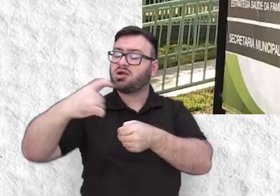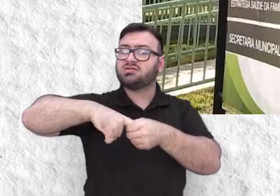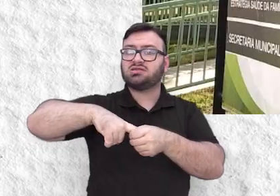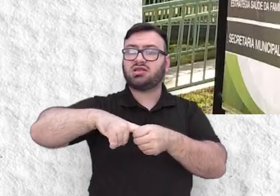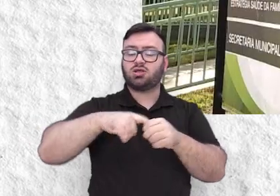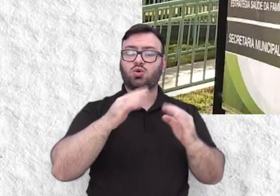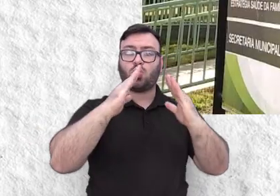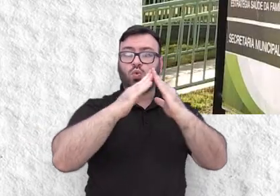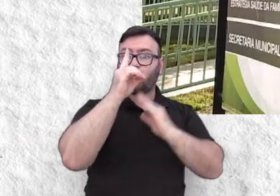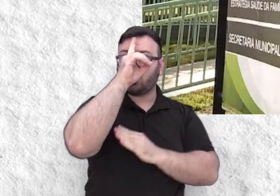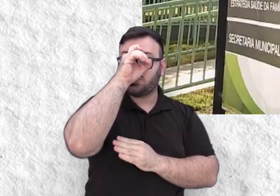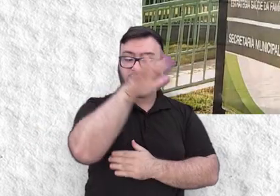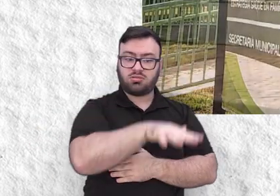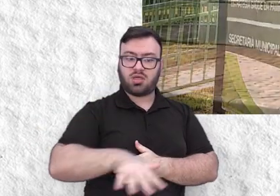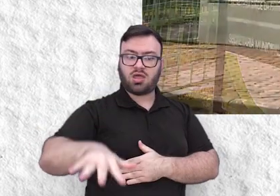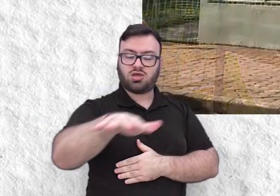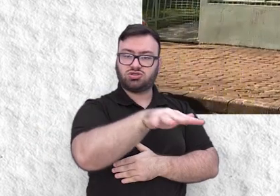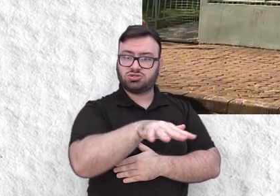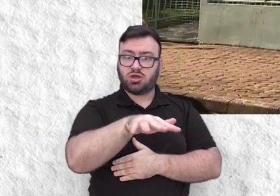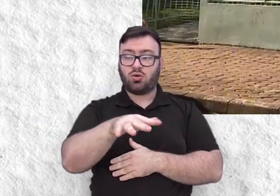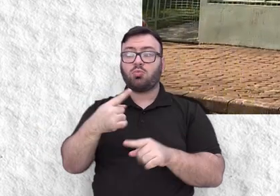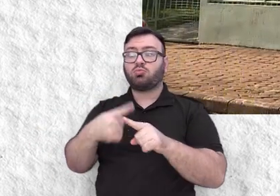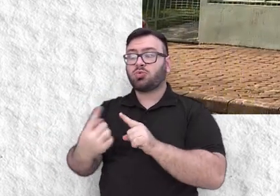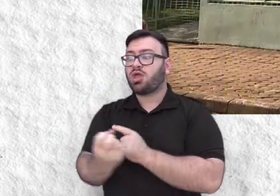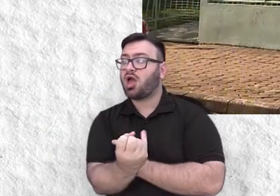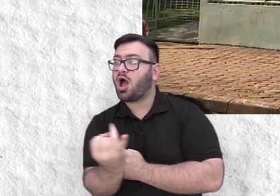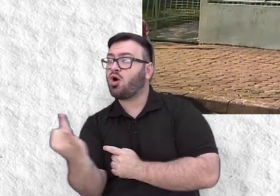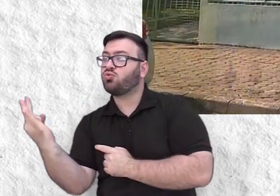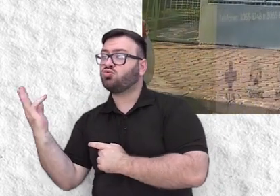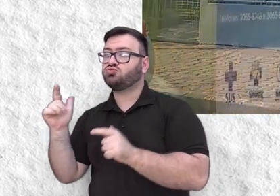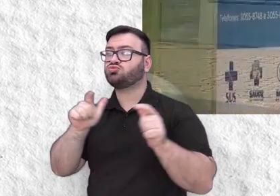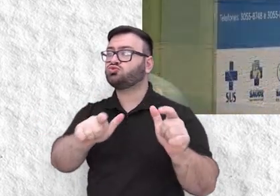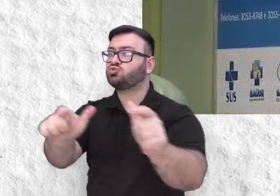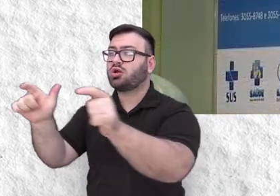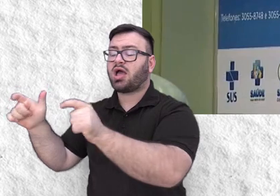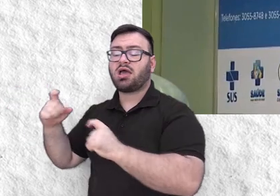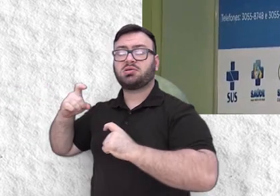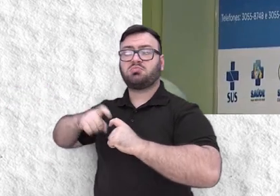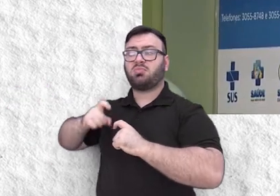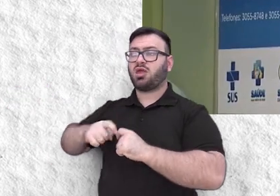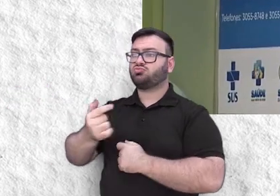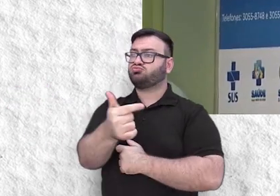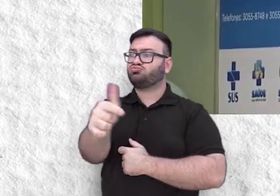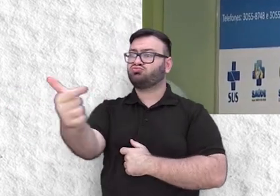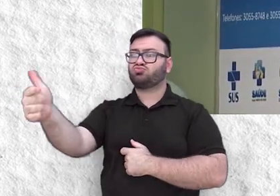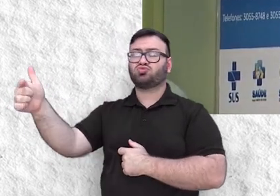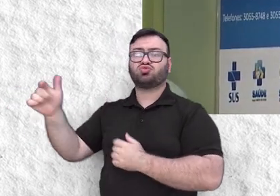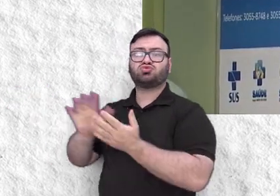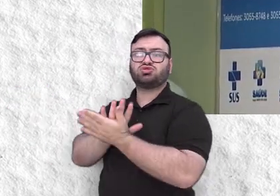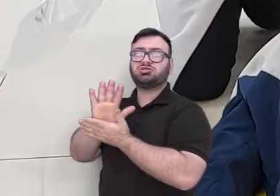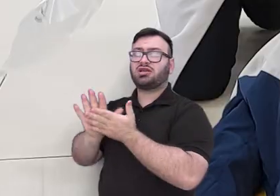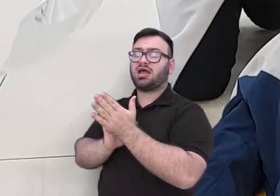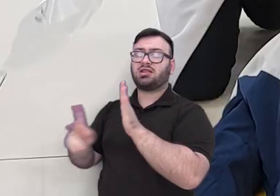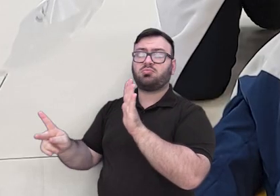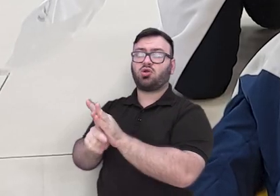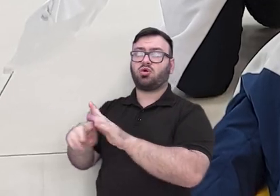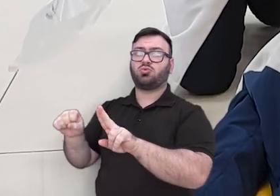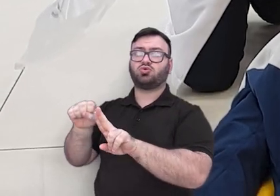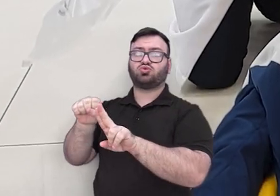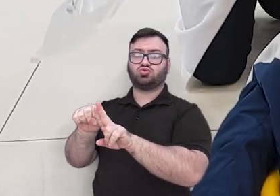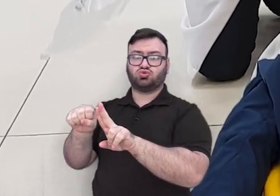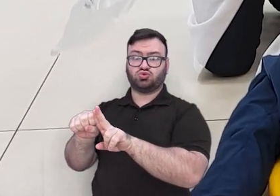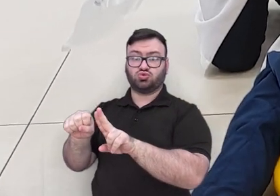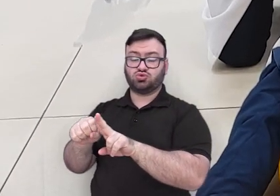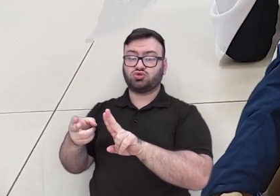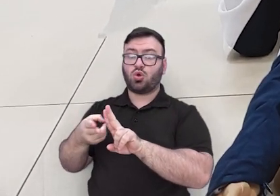Existiam áreas onde o município não tinha médicos especialistas na rede de saúde do Sistema Único de Saúde. E